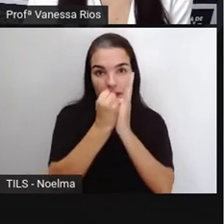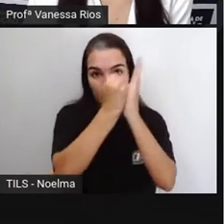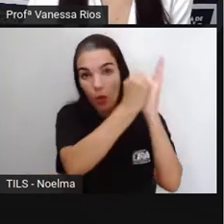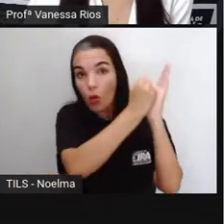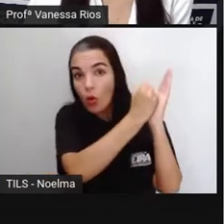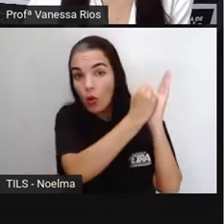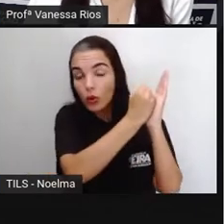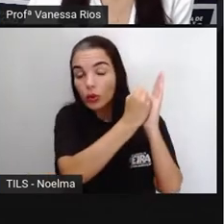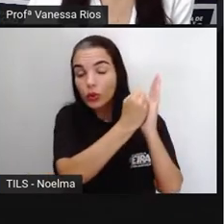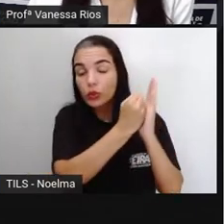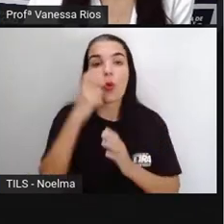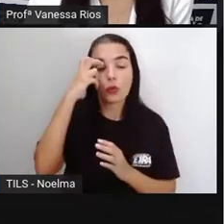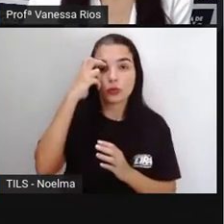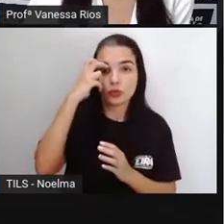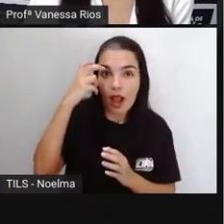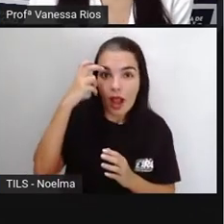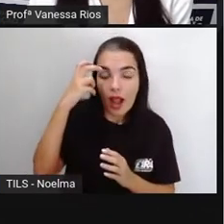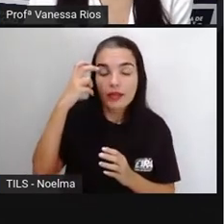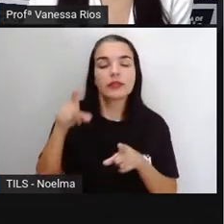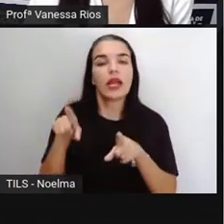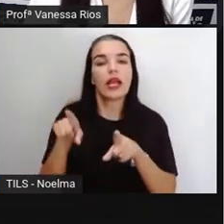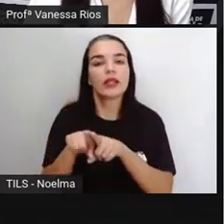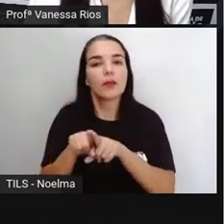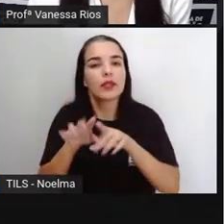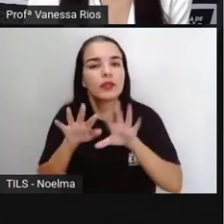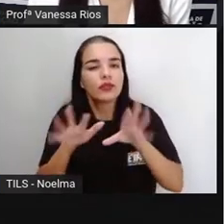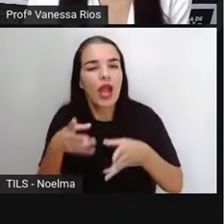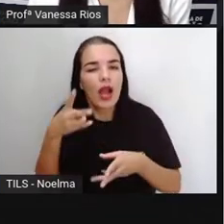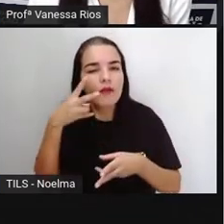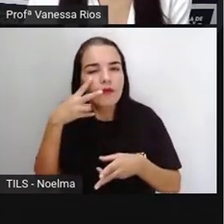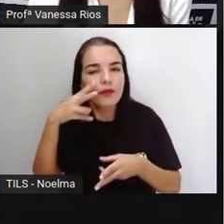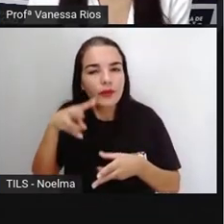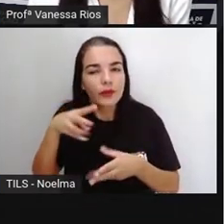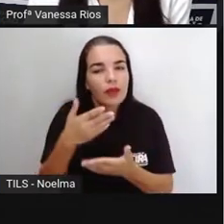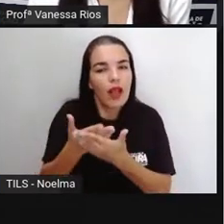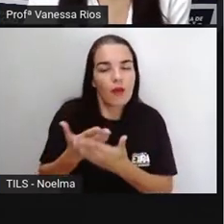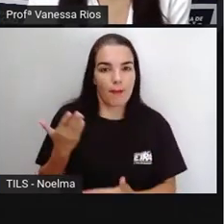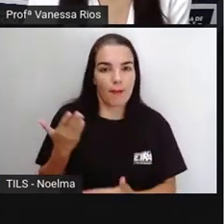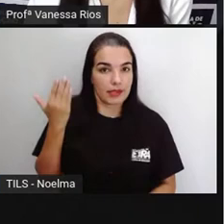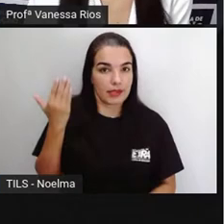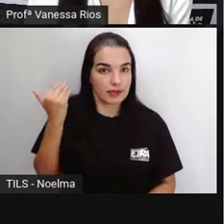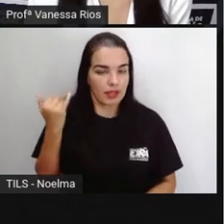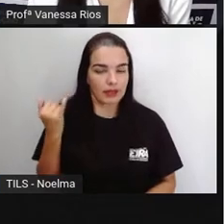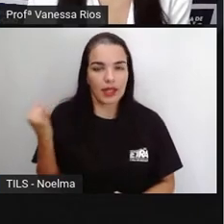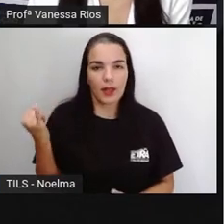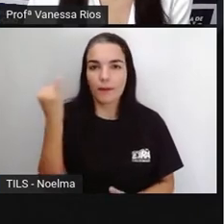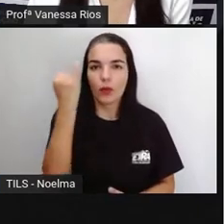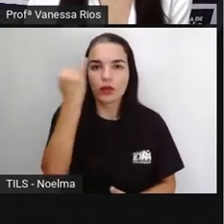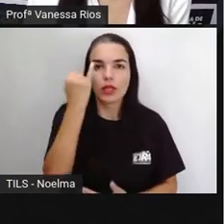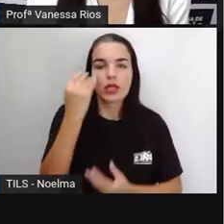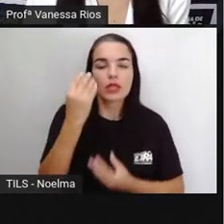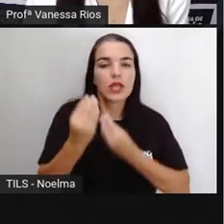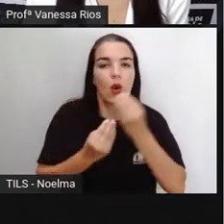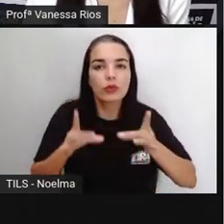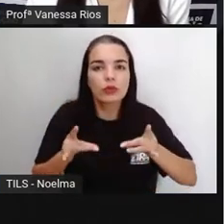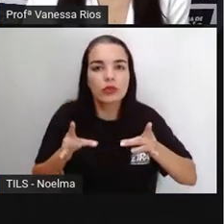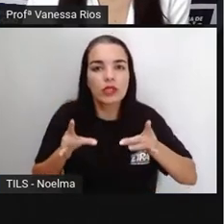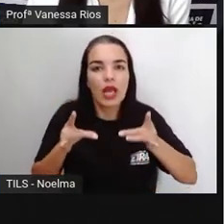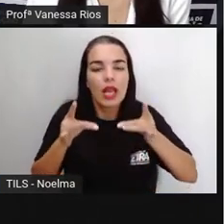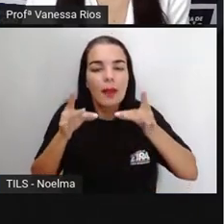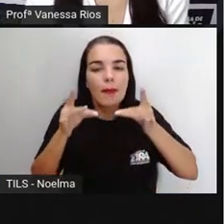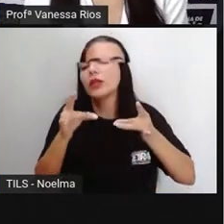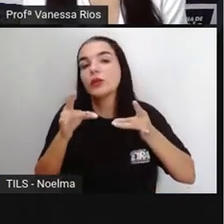os patrimônios culturais, que a gente já observou na aula anterior, a importância desses elementos, desses